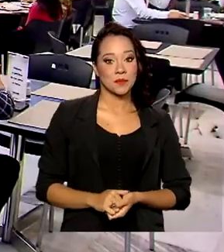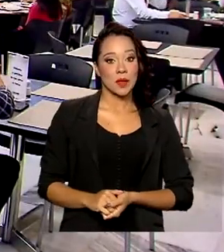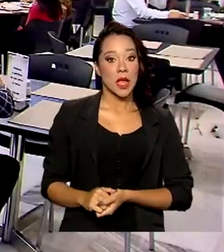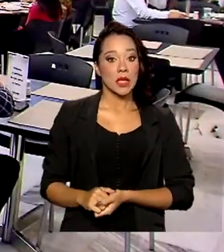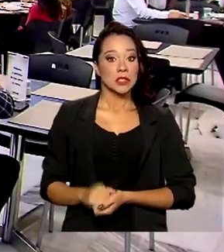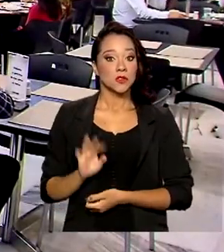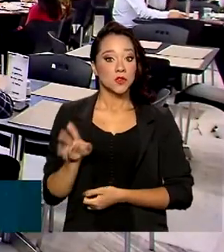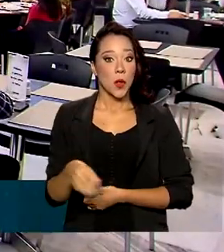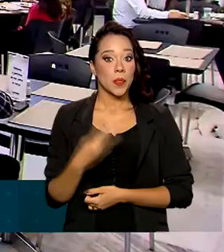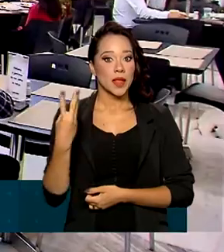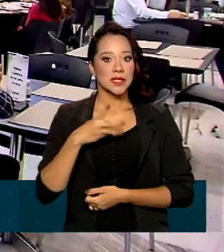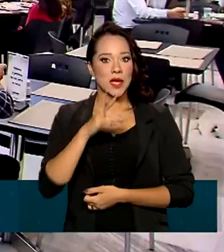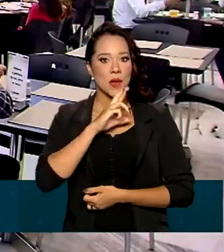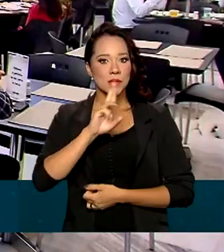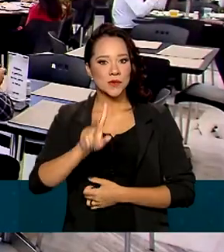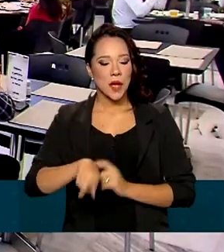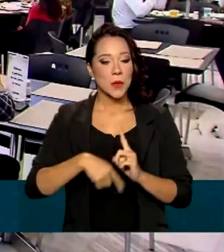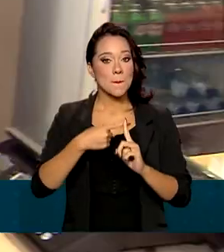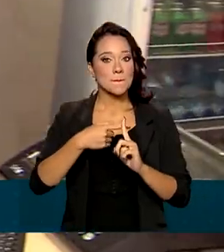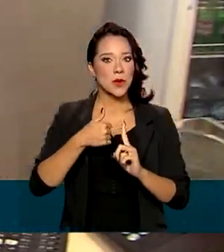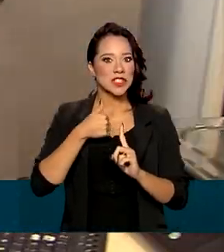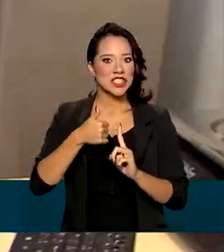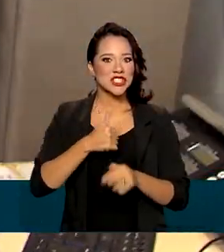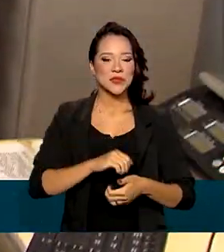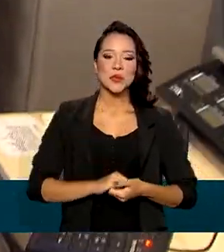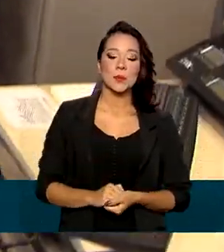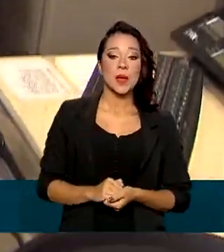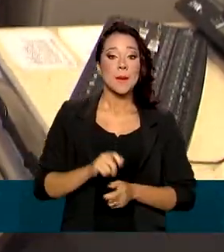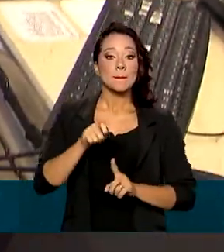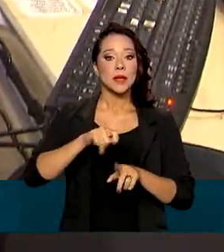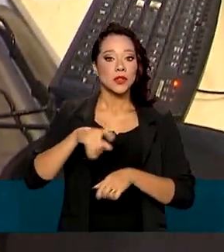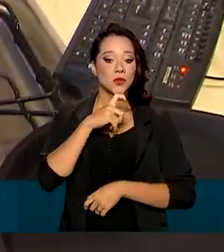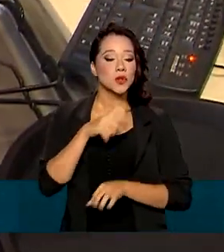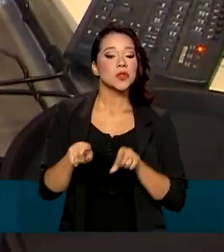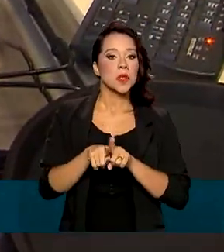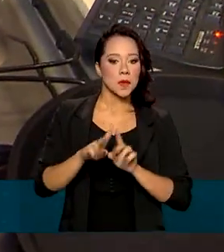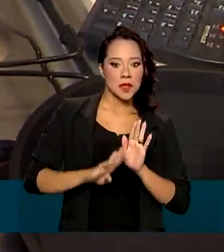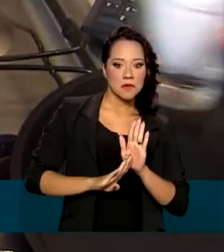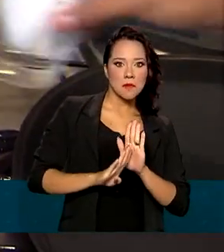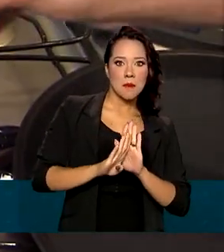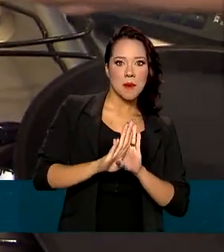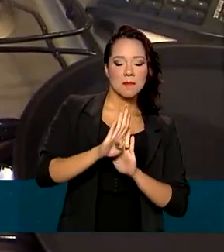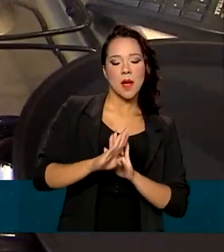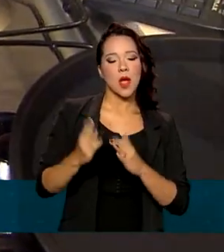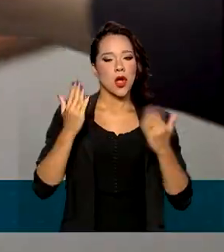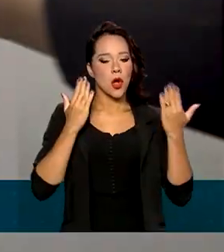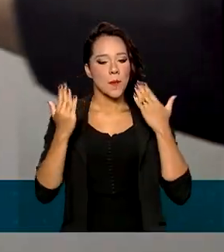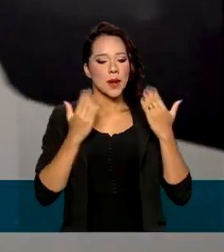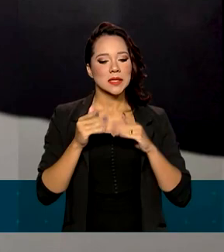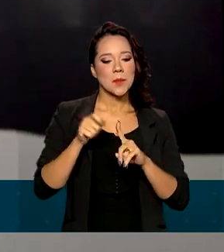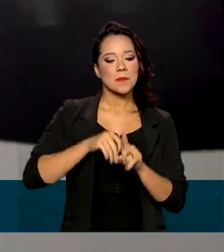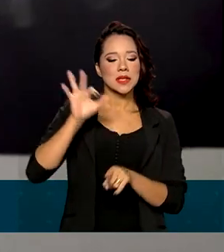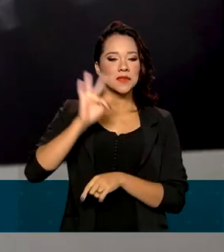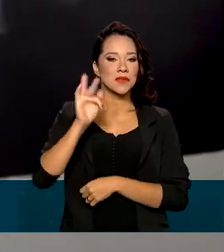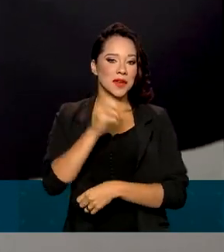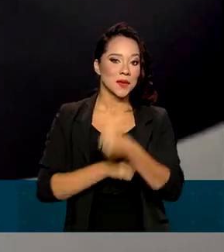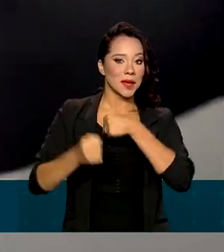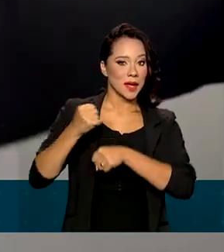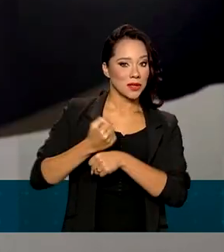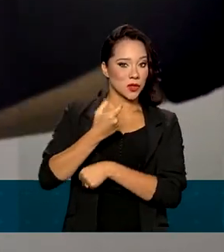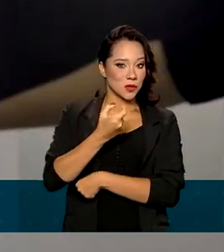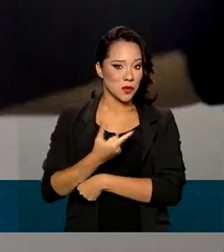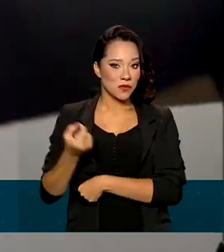terceiro resultado positivo seguido. Julho também registrou crescimento em comparação com fevereiro de 2020,